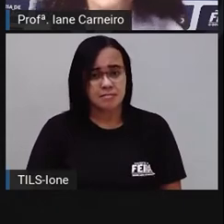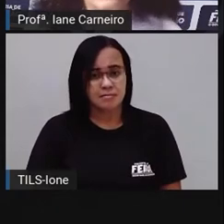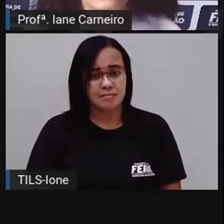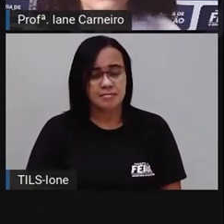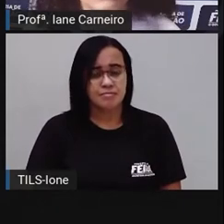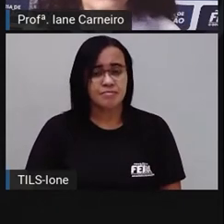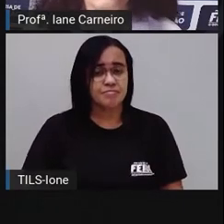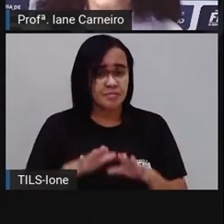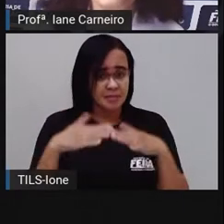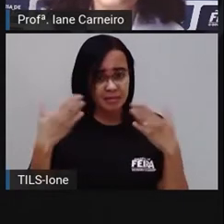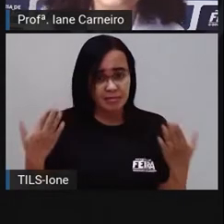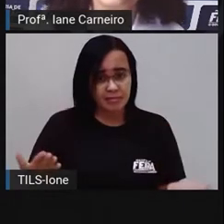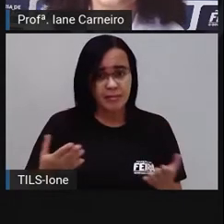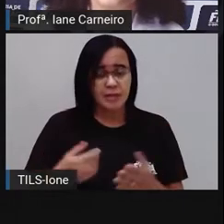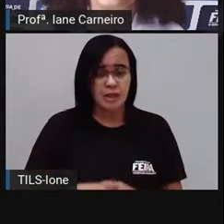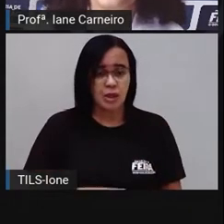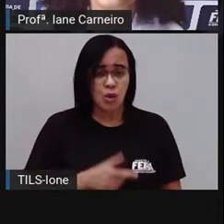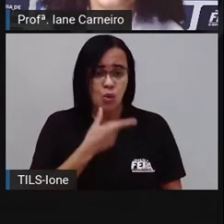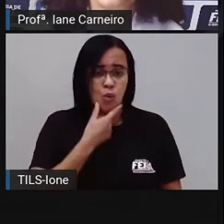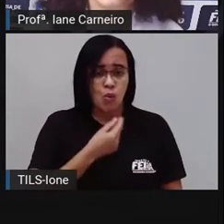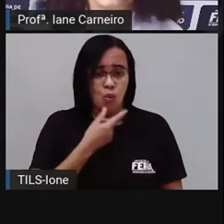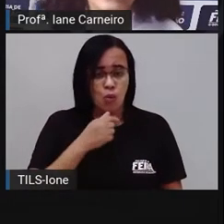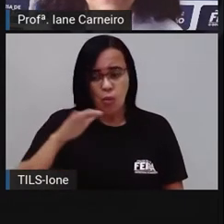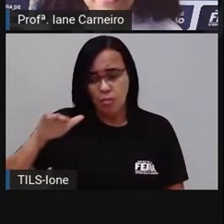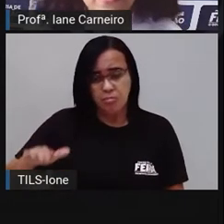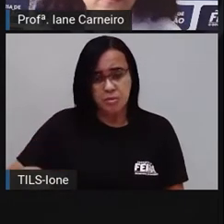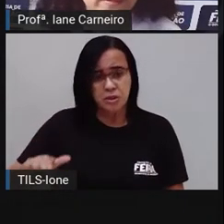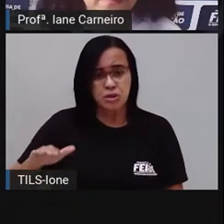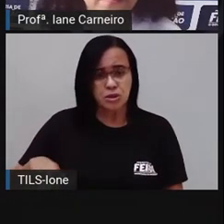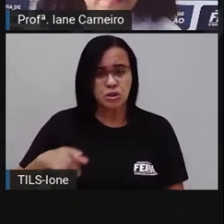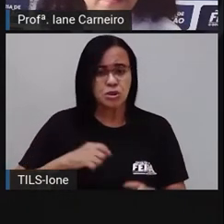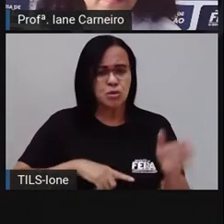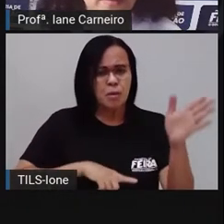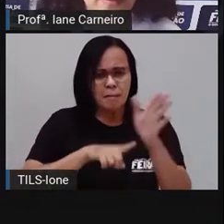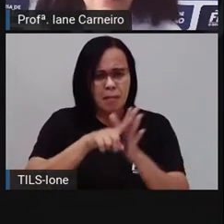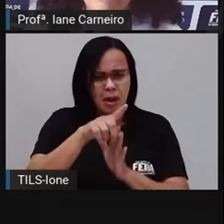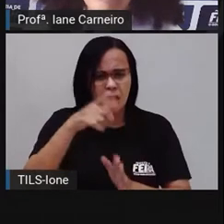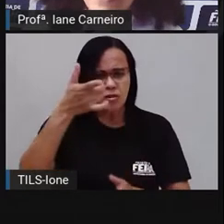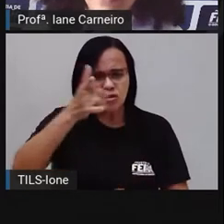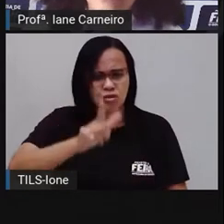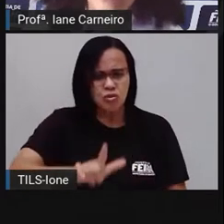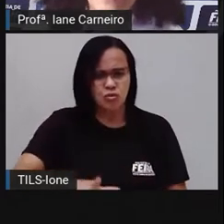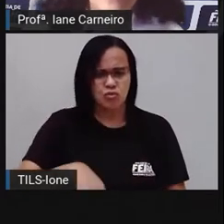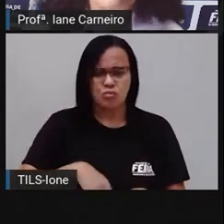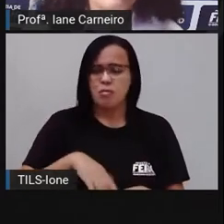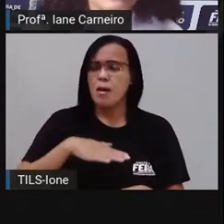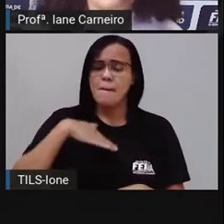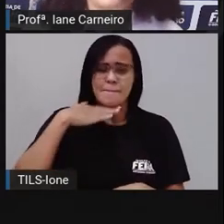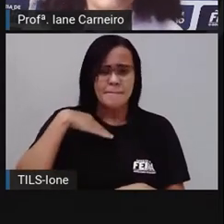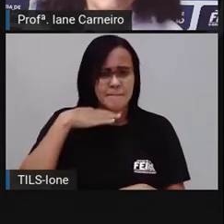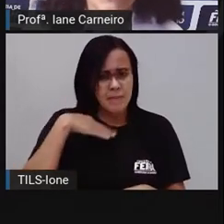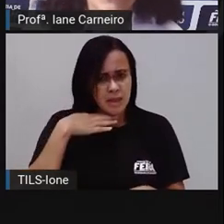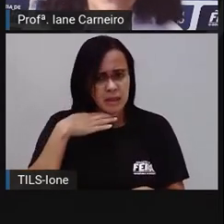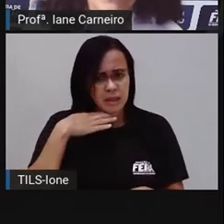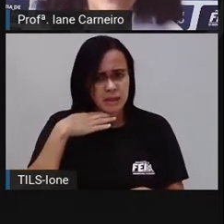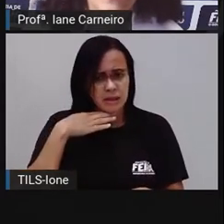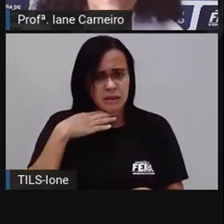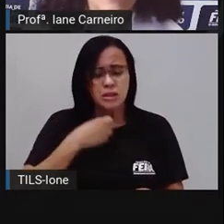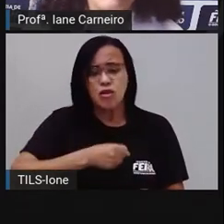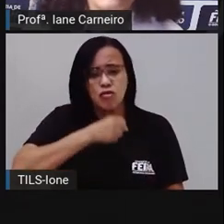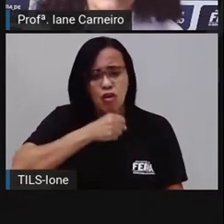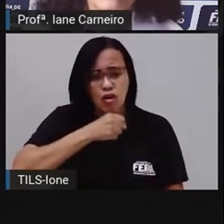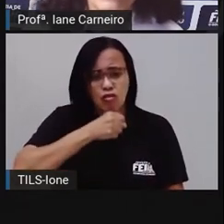Então, o Ângelo resolveu fazer outra pergunta. Mãe, a minha bisavó